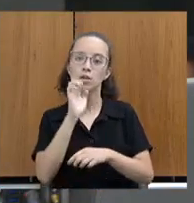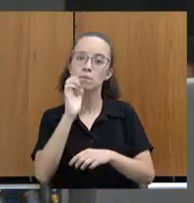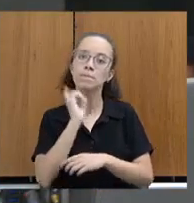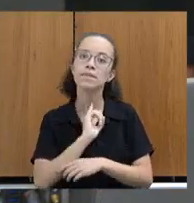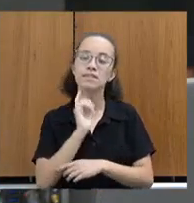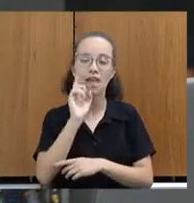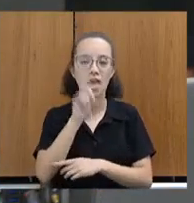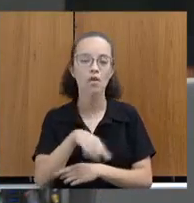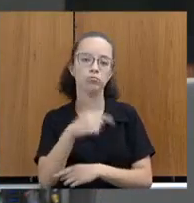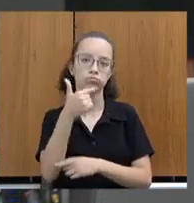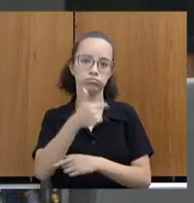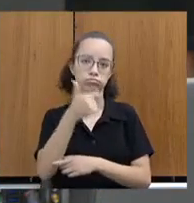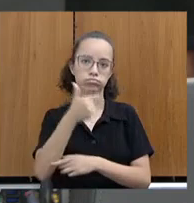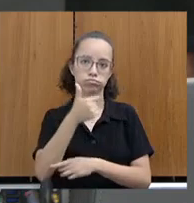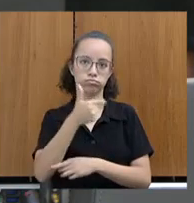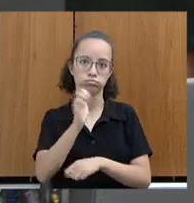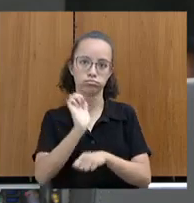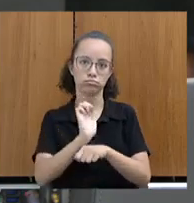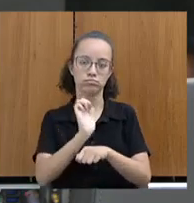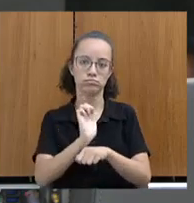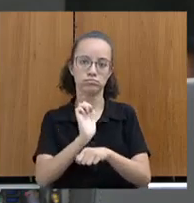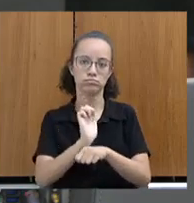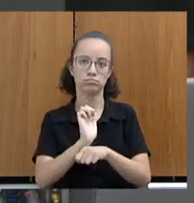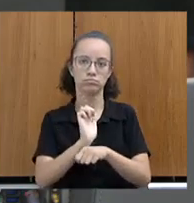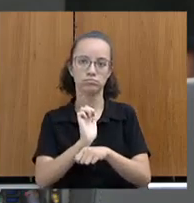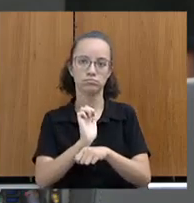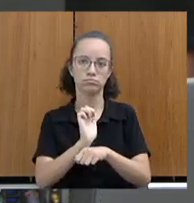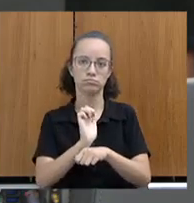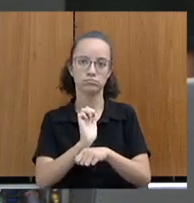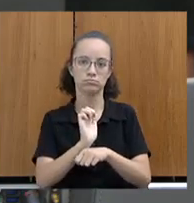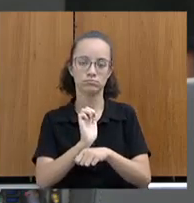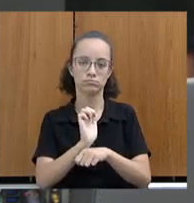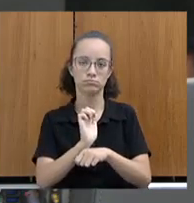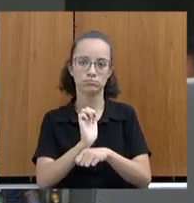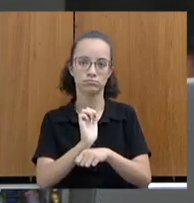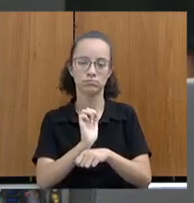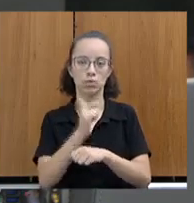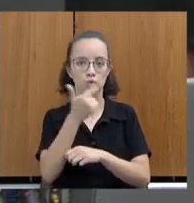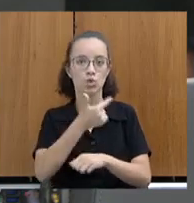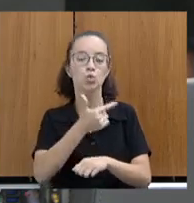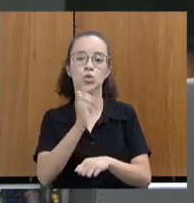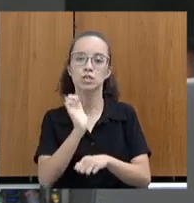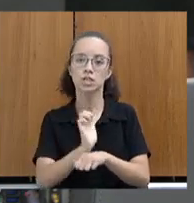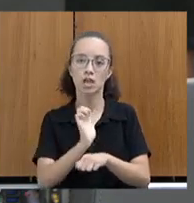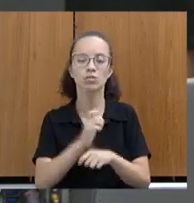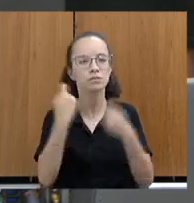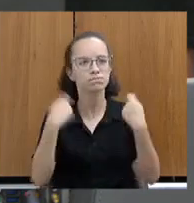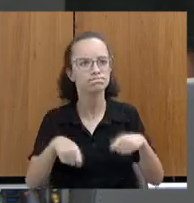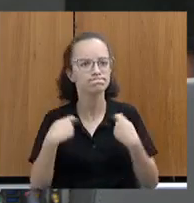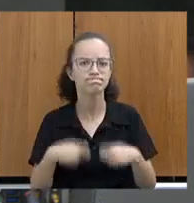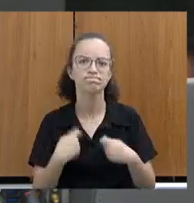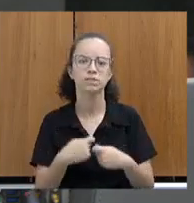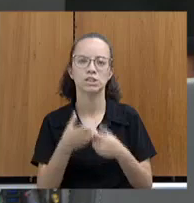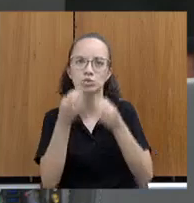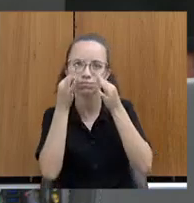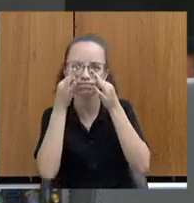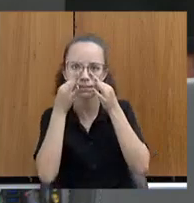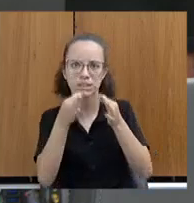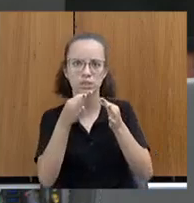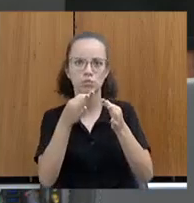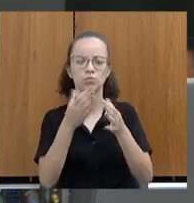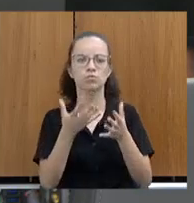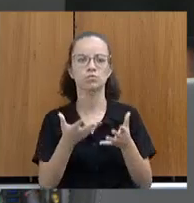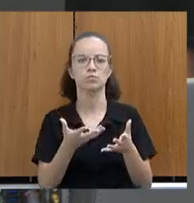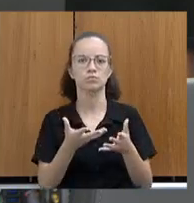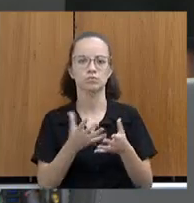da nossa federação e que precisa ter um olhar, uma lupa